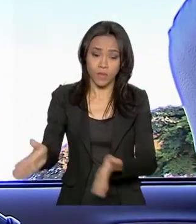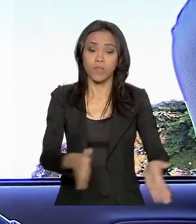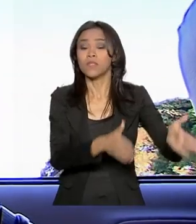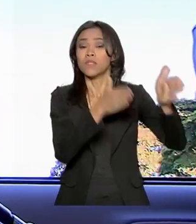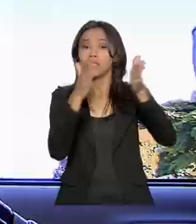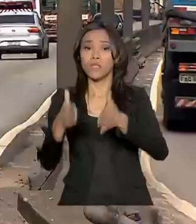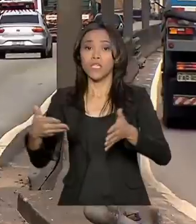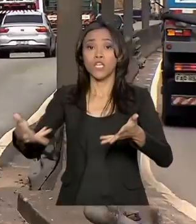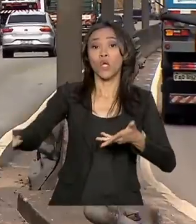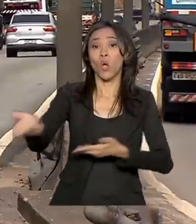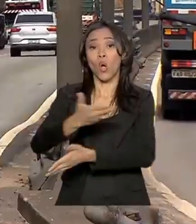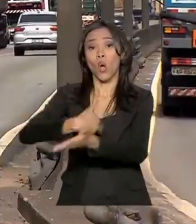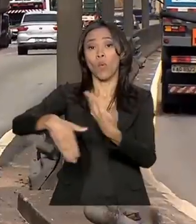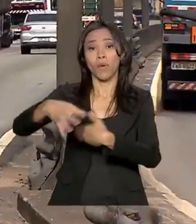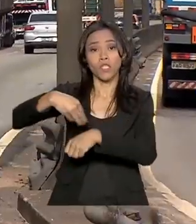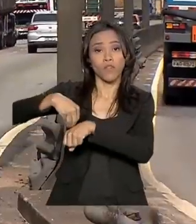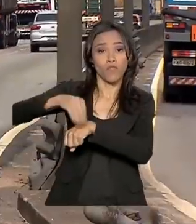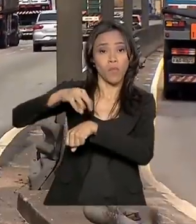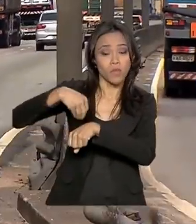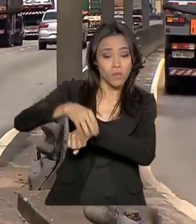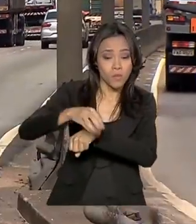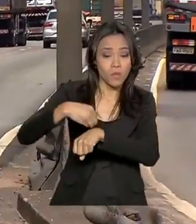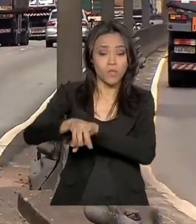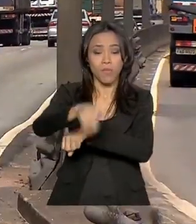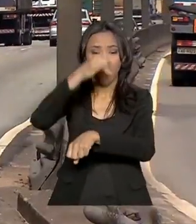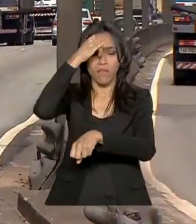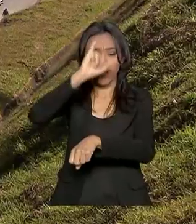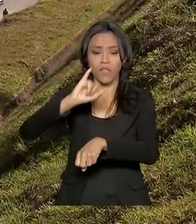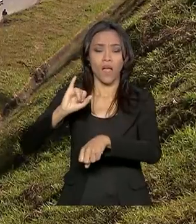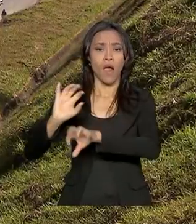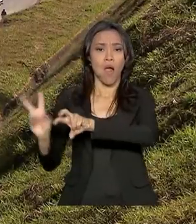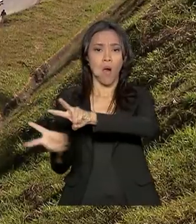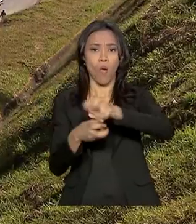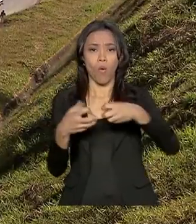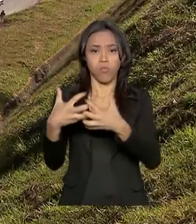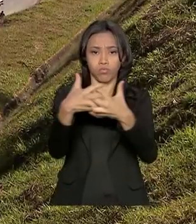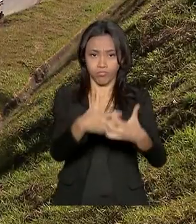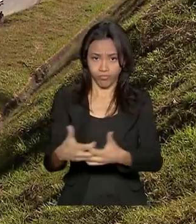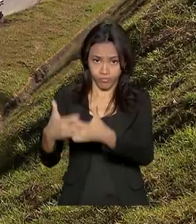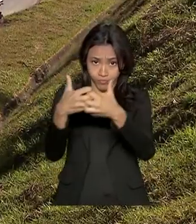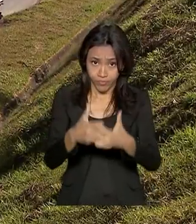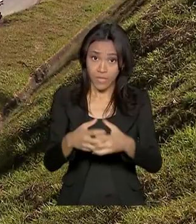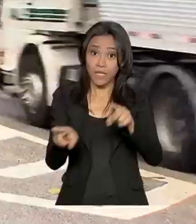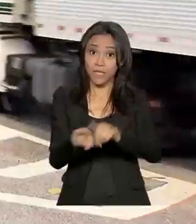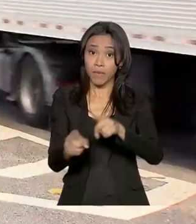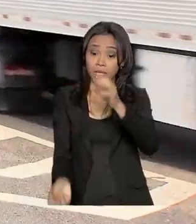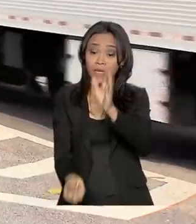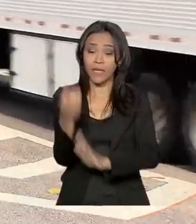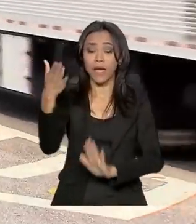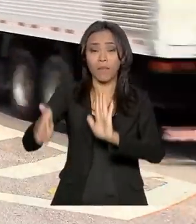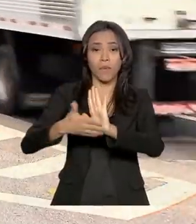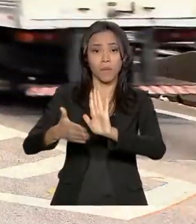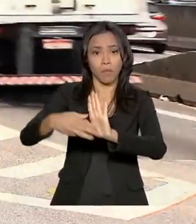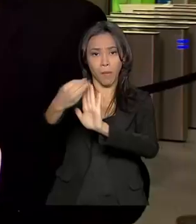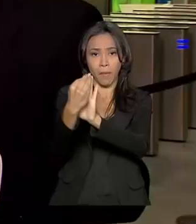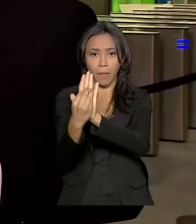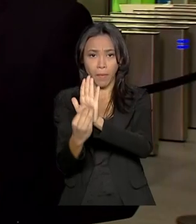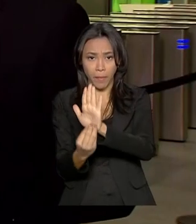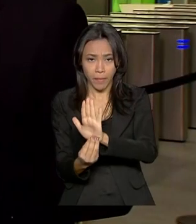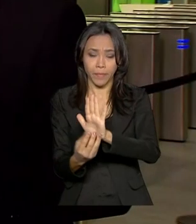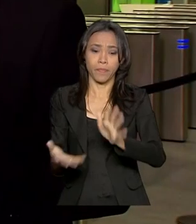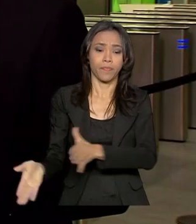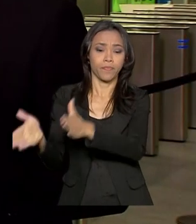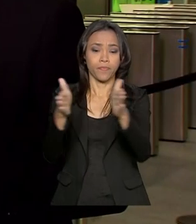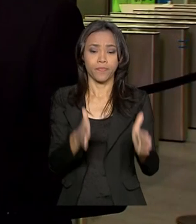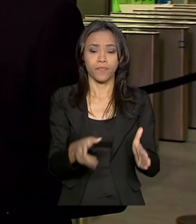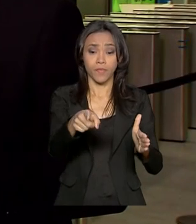de informações para auxiliar o combate ao roubo de cargas e implementar medidas de rastreabilidade de produtos. O ministro